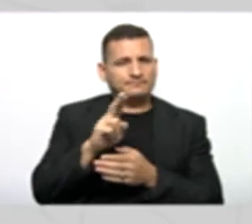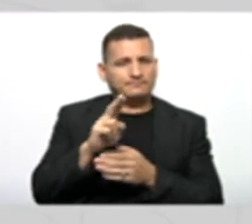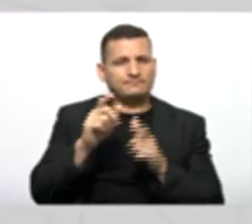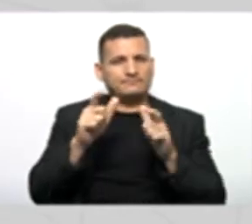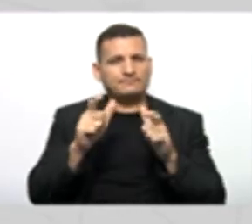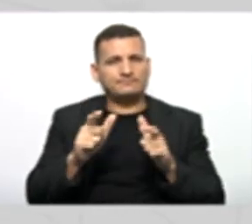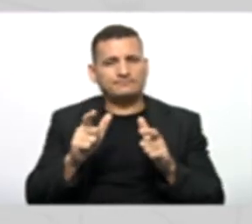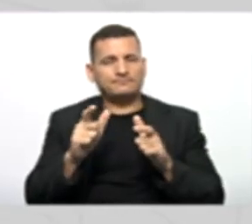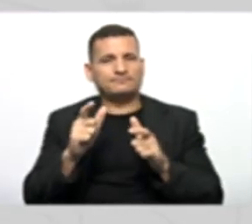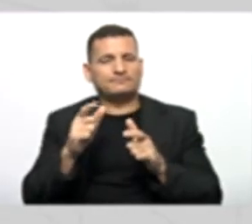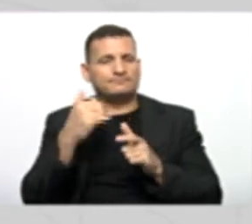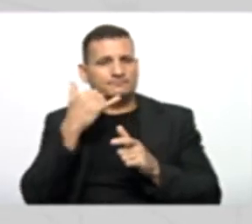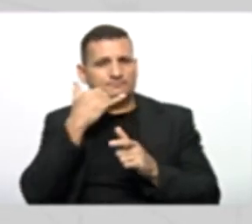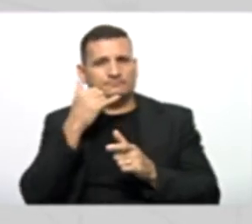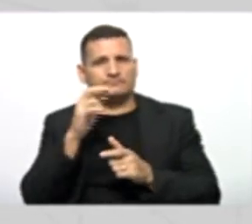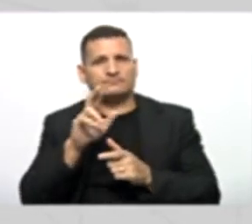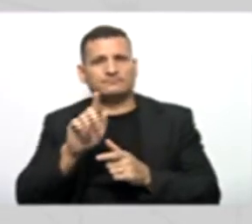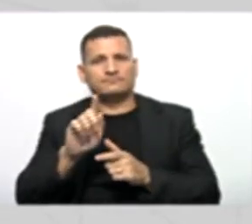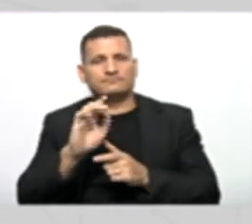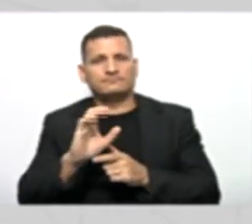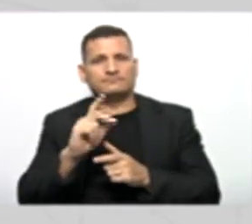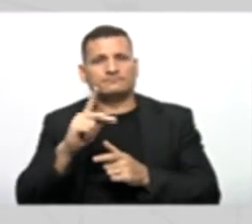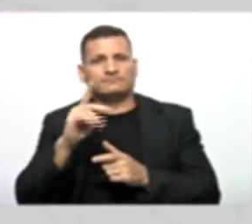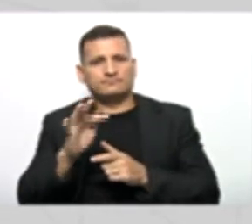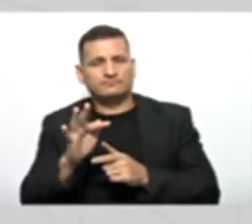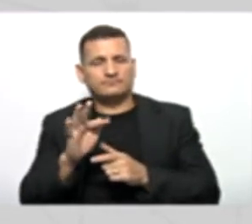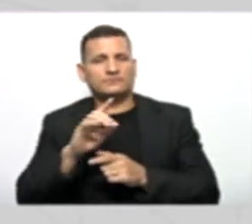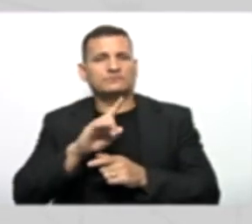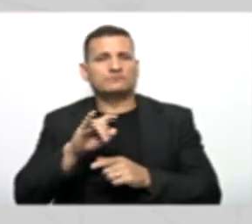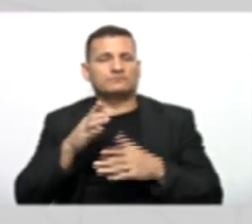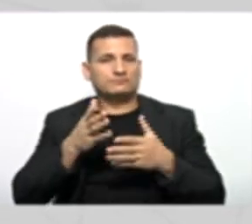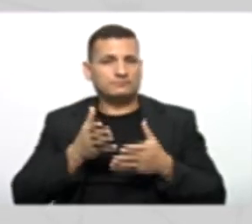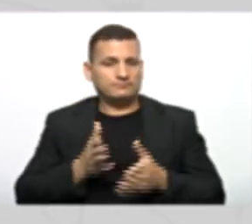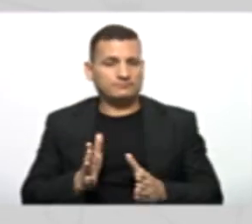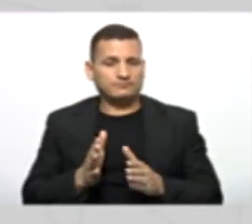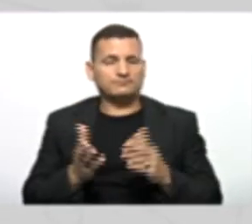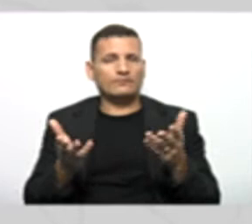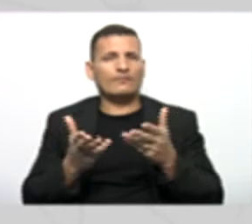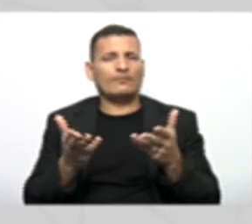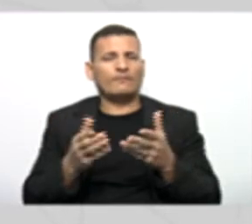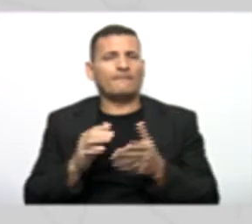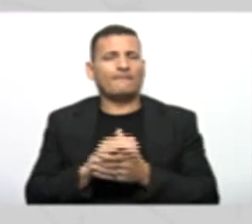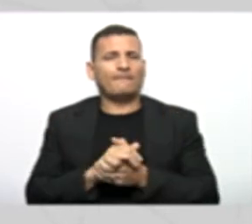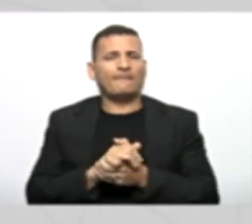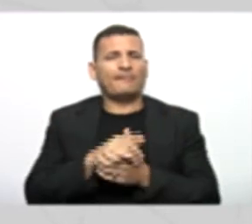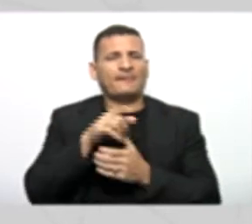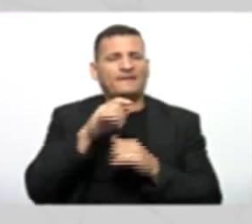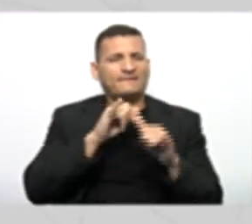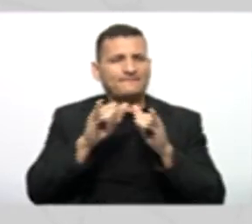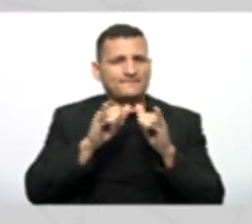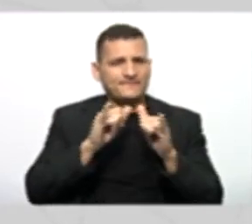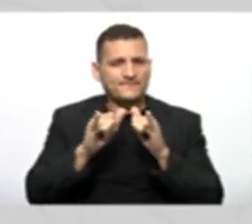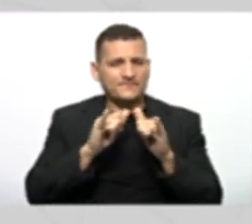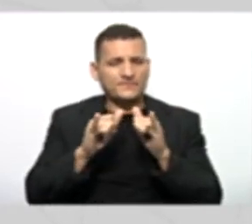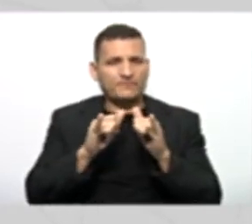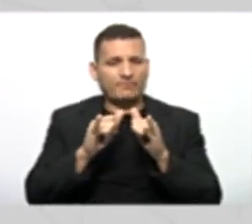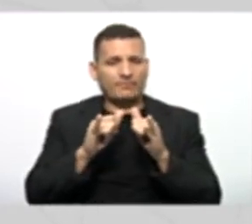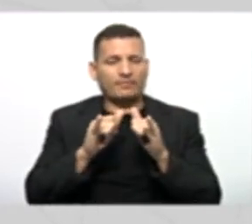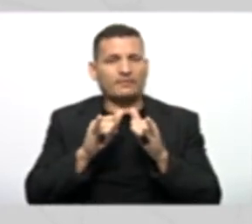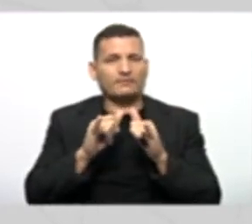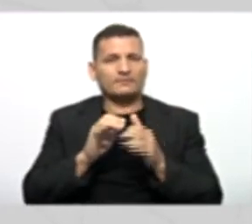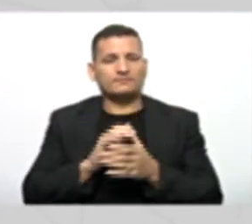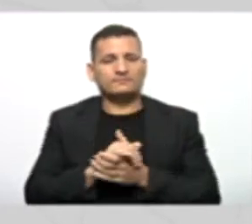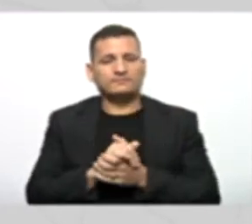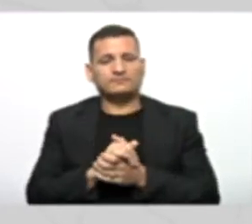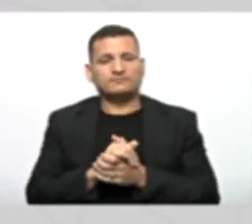telefone RG, CPF, data de nascimento Para ler as informações De pessoa jurídica E instanciar um objeto Pessoa